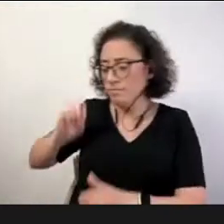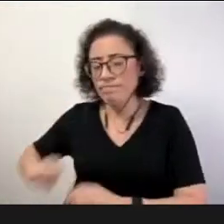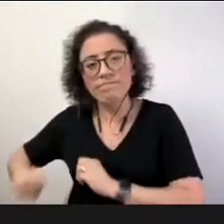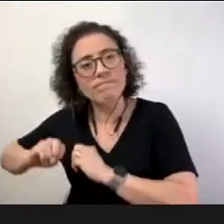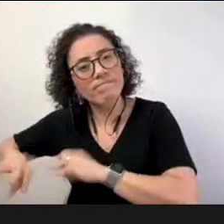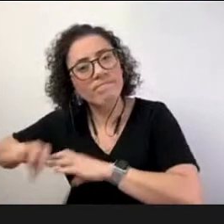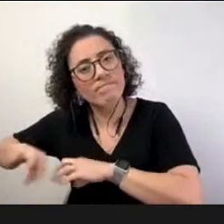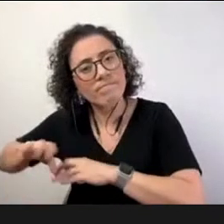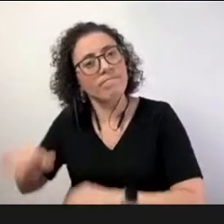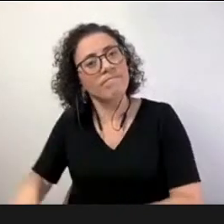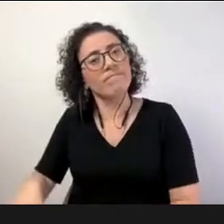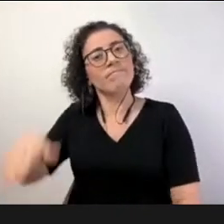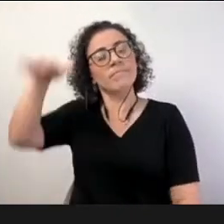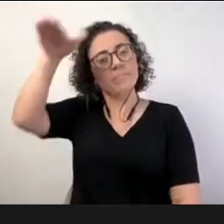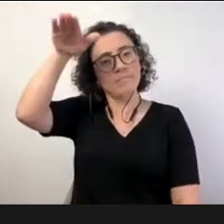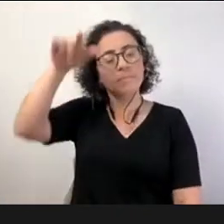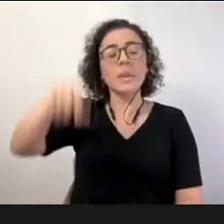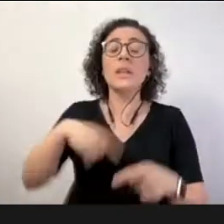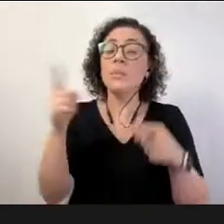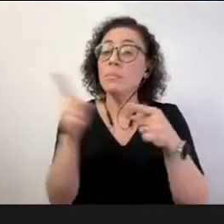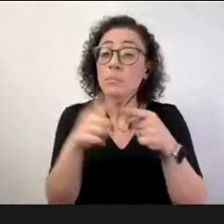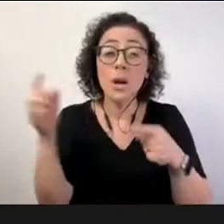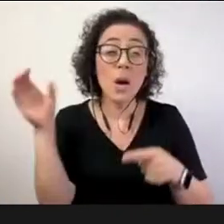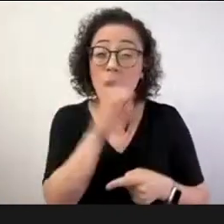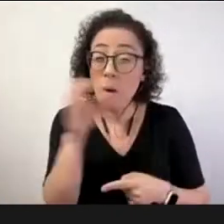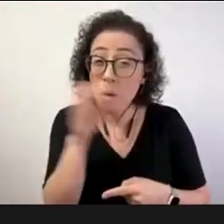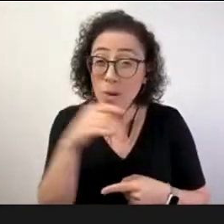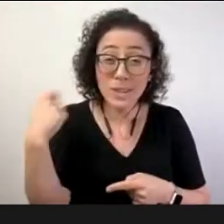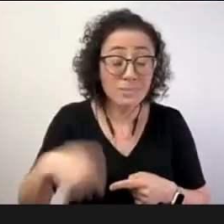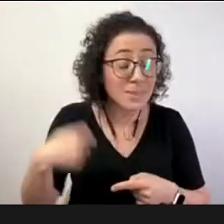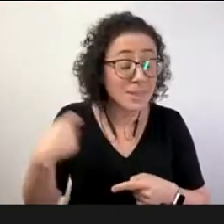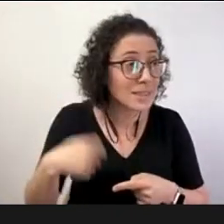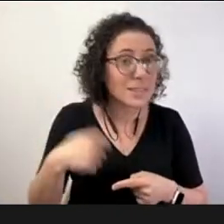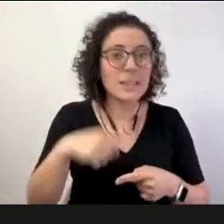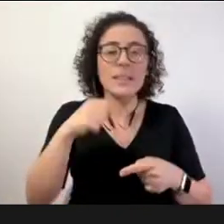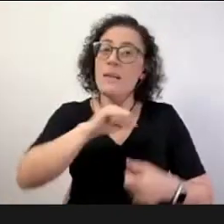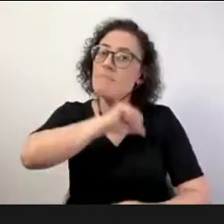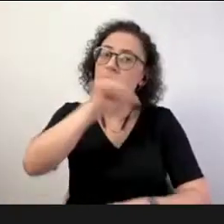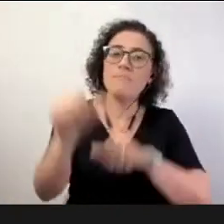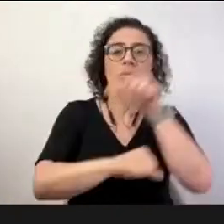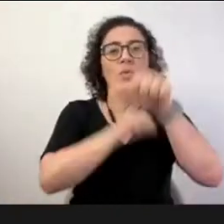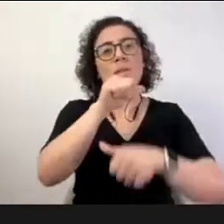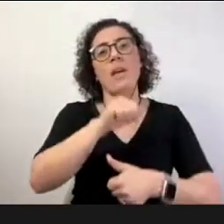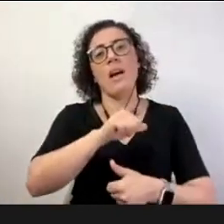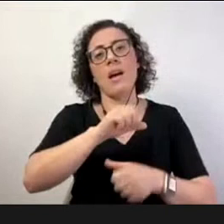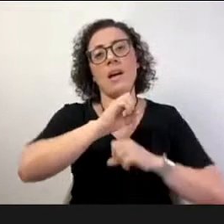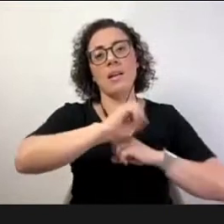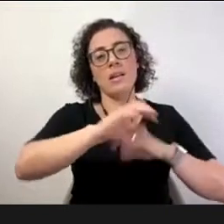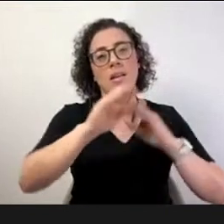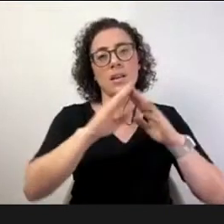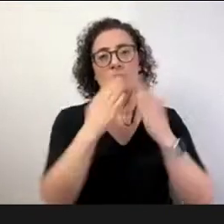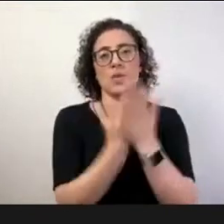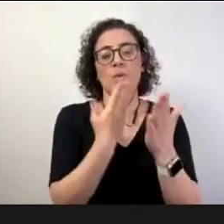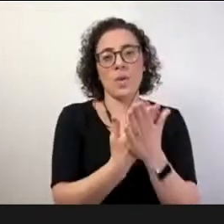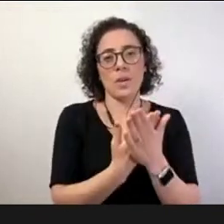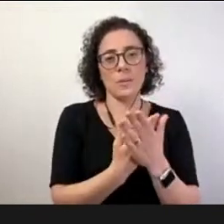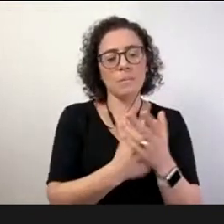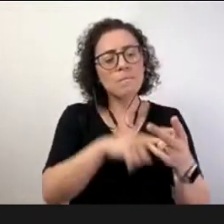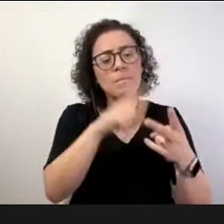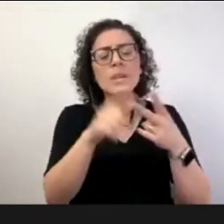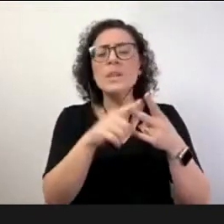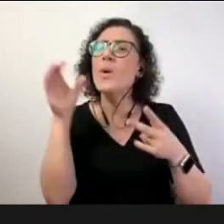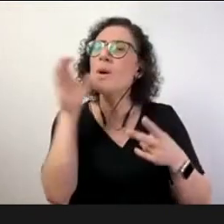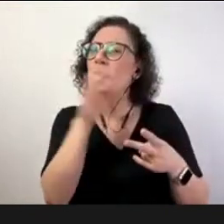ressignificação da escola a segunda urgência é o ensinar todos os alunos nós sempre